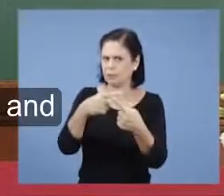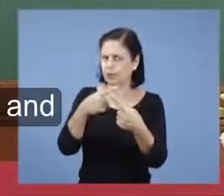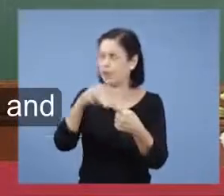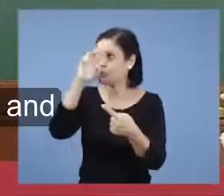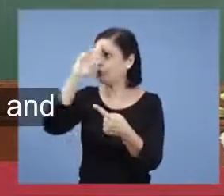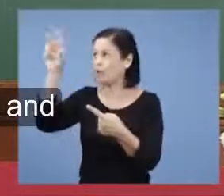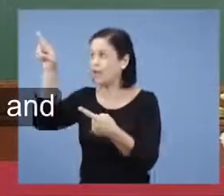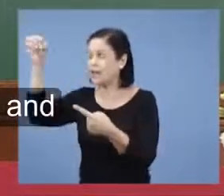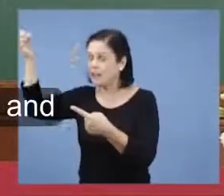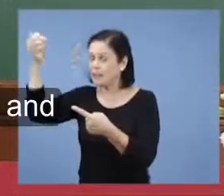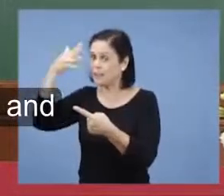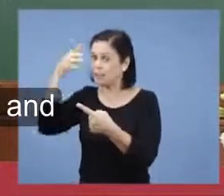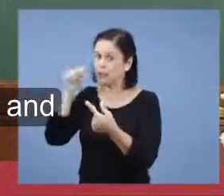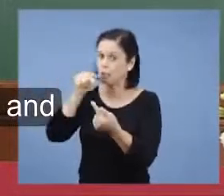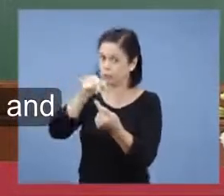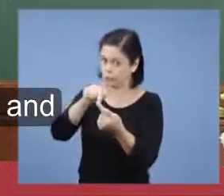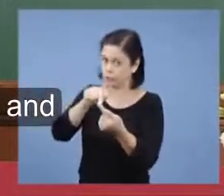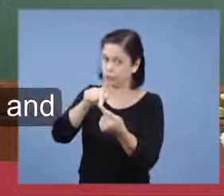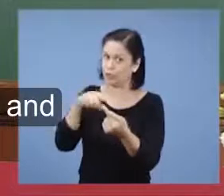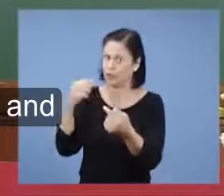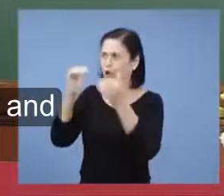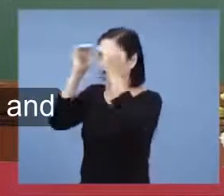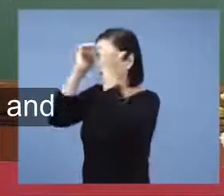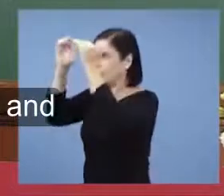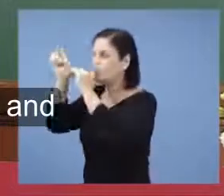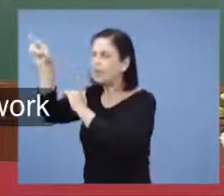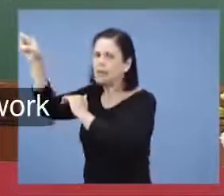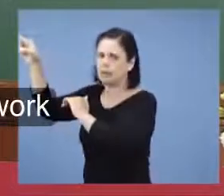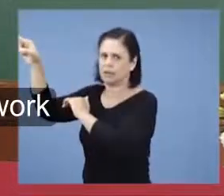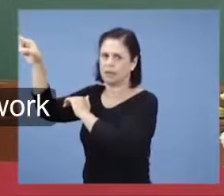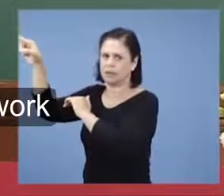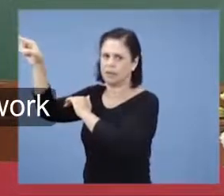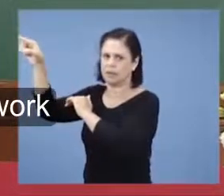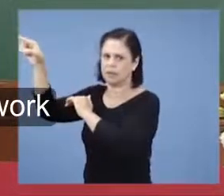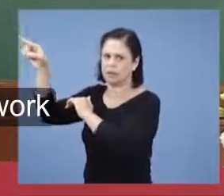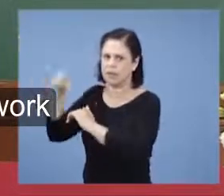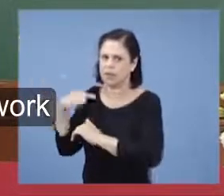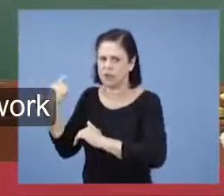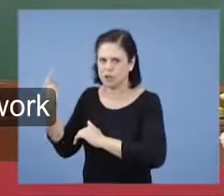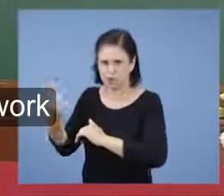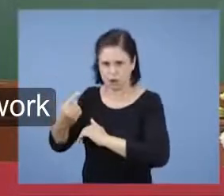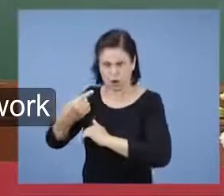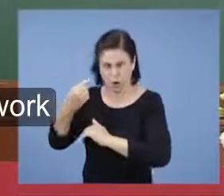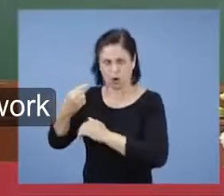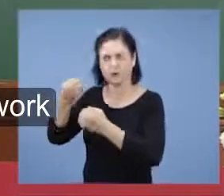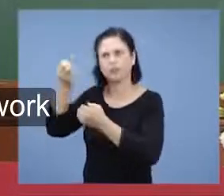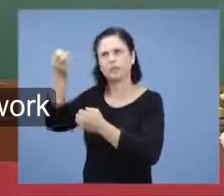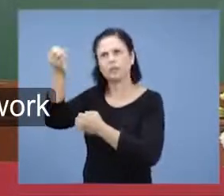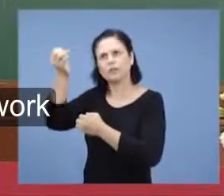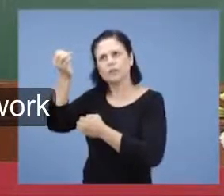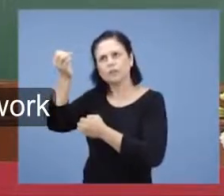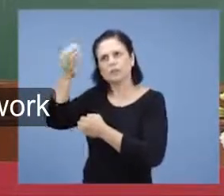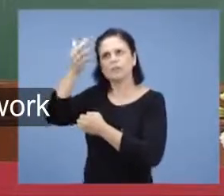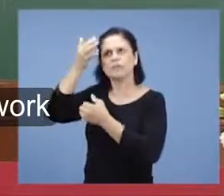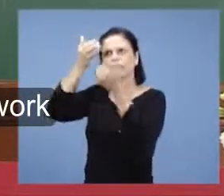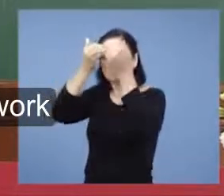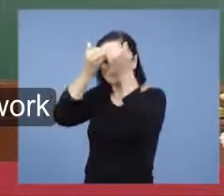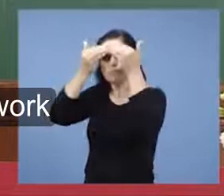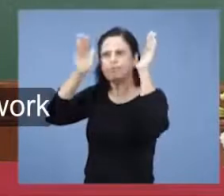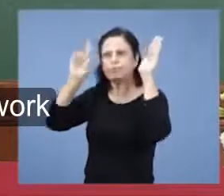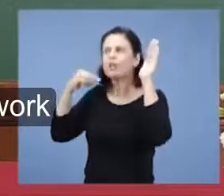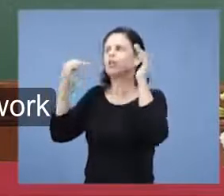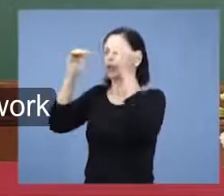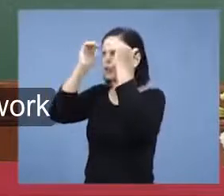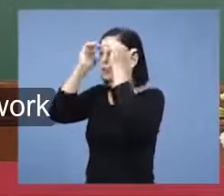colocado à disposição da igreja e nos tem levado a executar, a realizar,